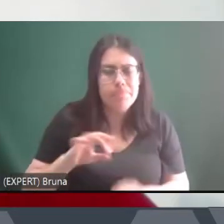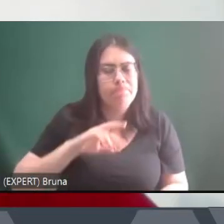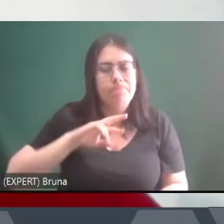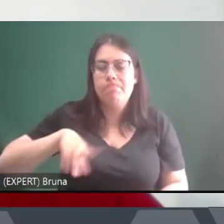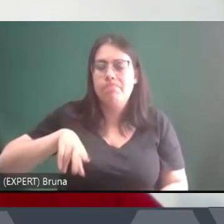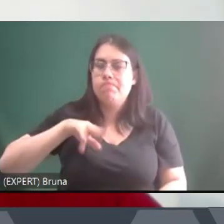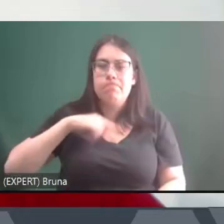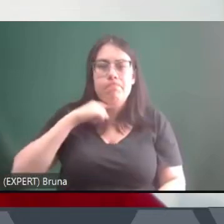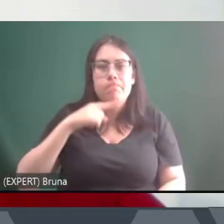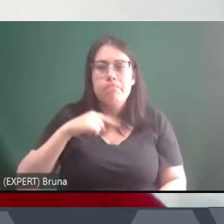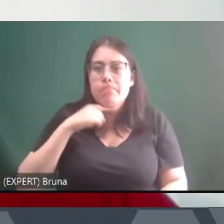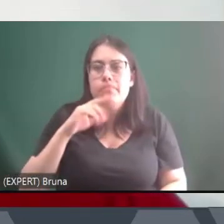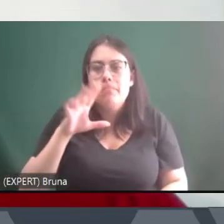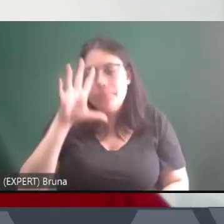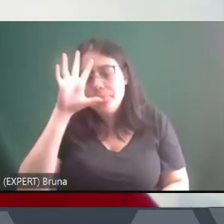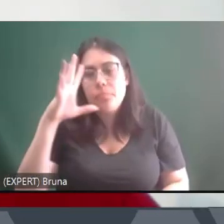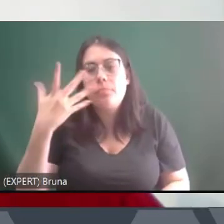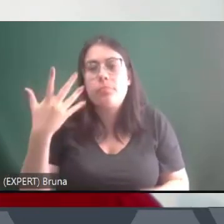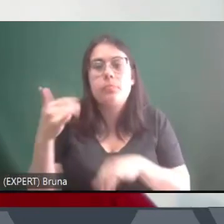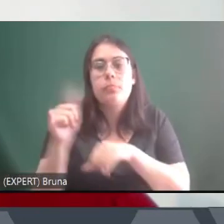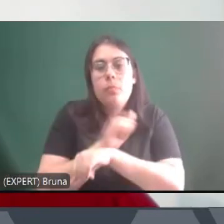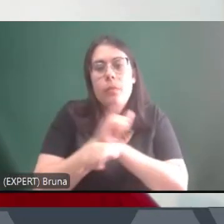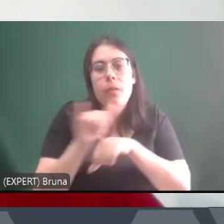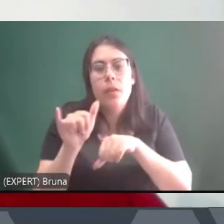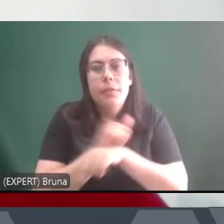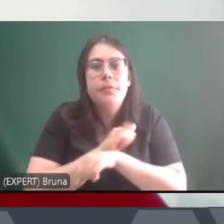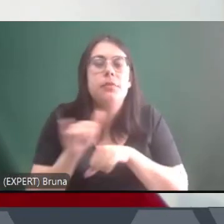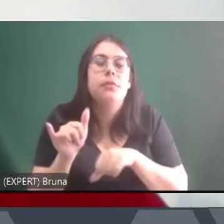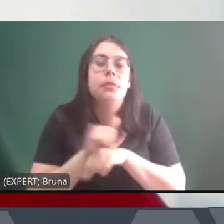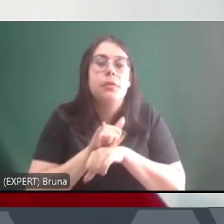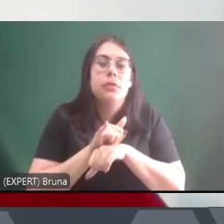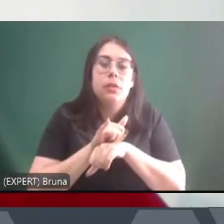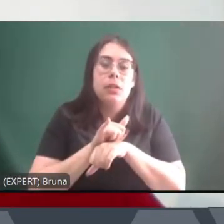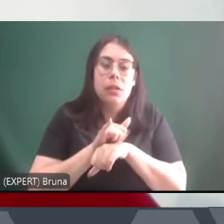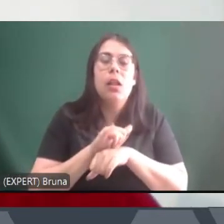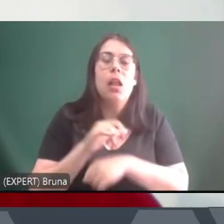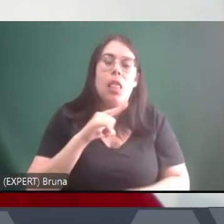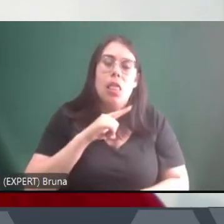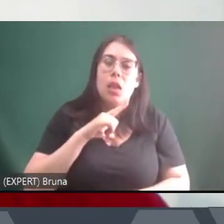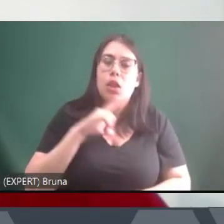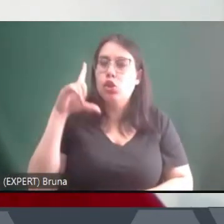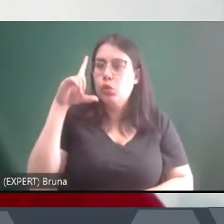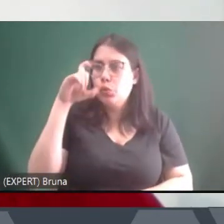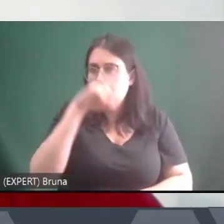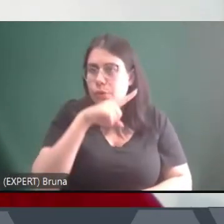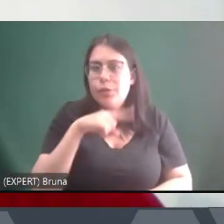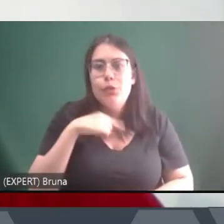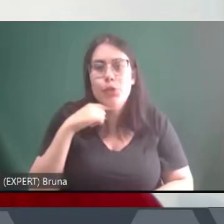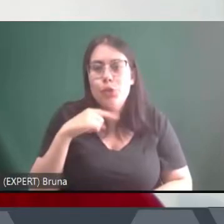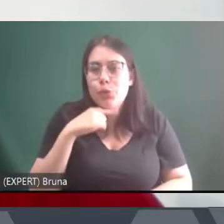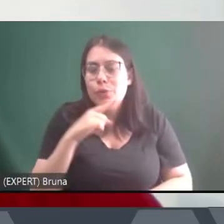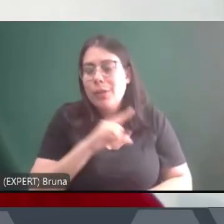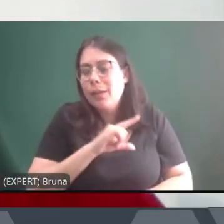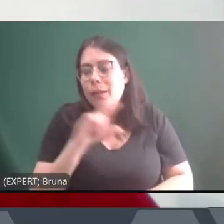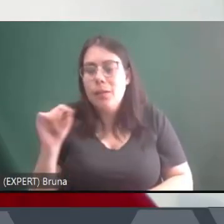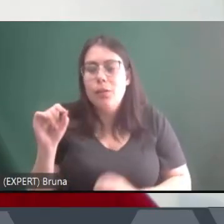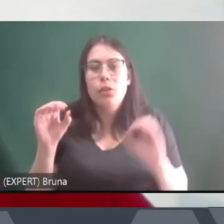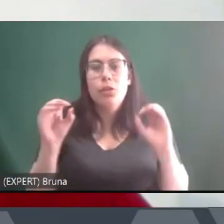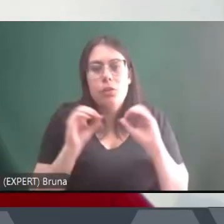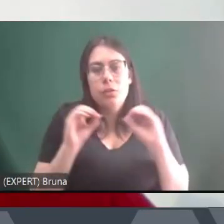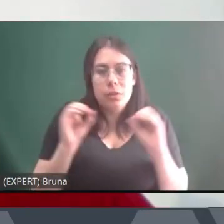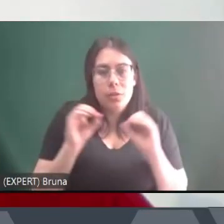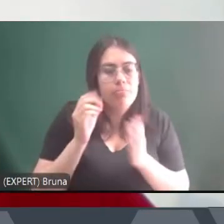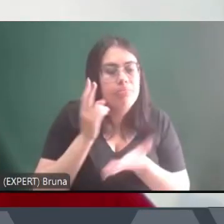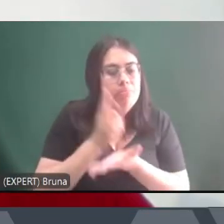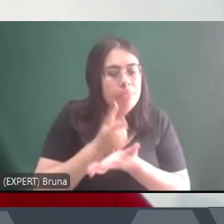colaterais e armadilhas das quais a gente ainda está metido e não consegue sair porque a gente continua